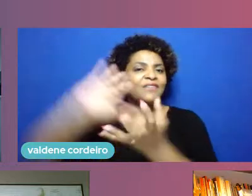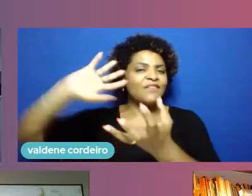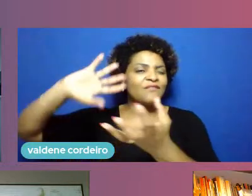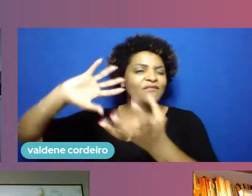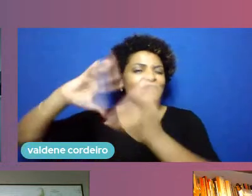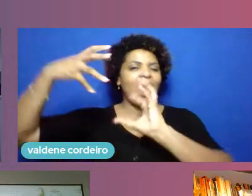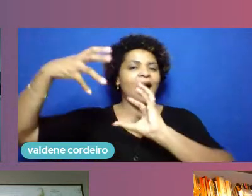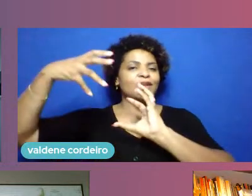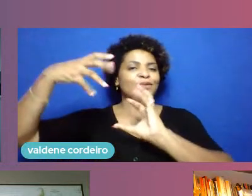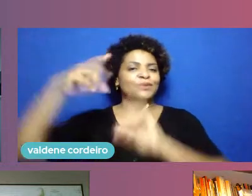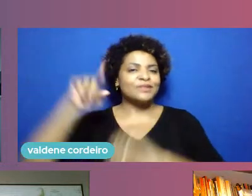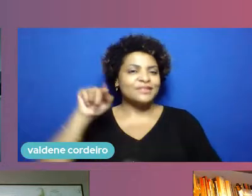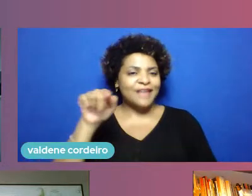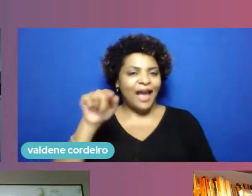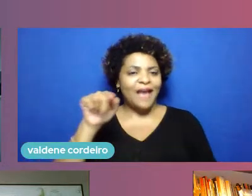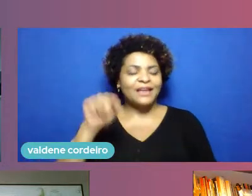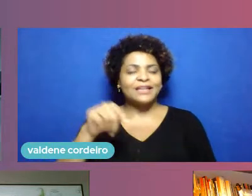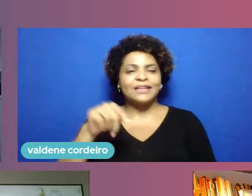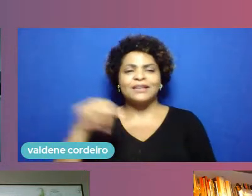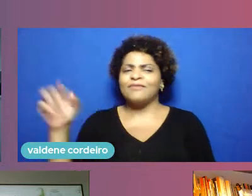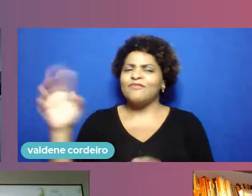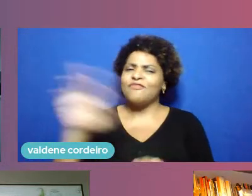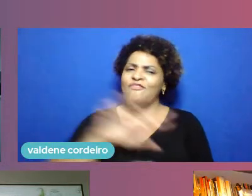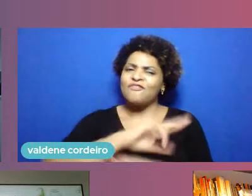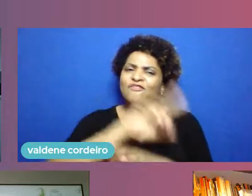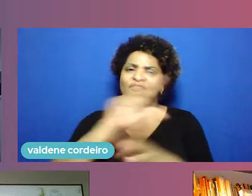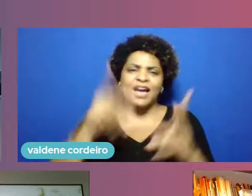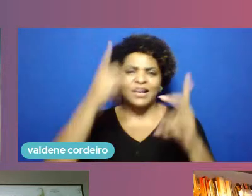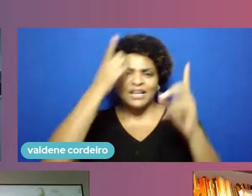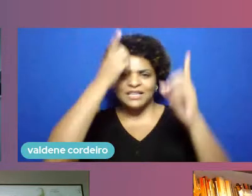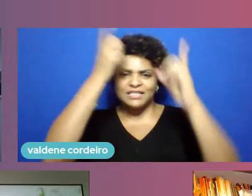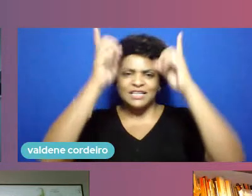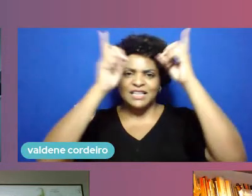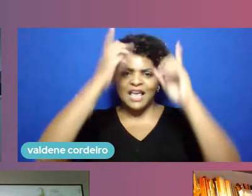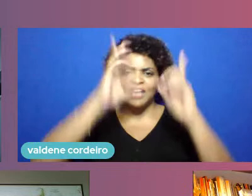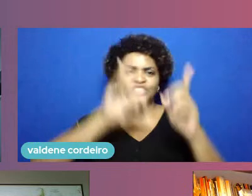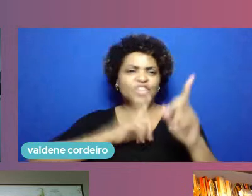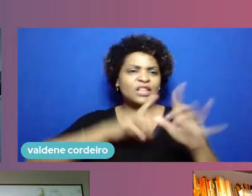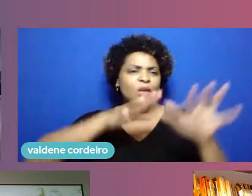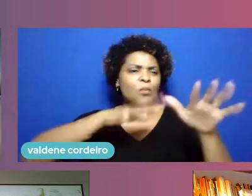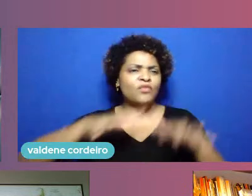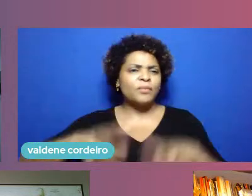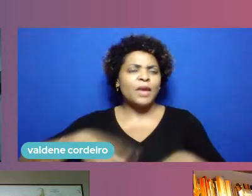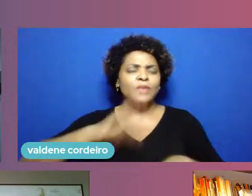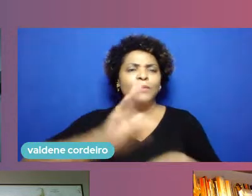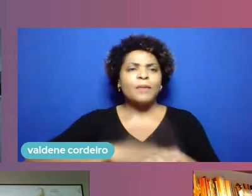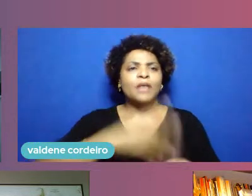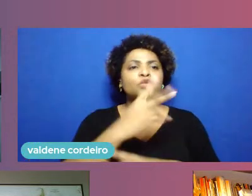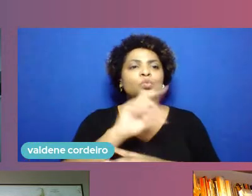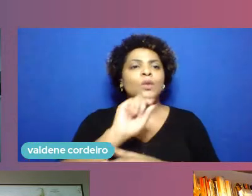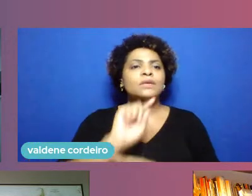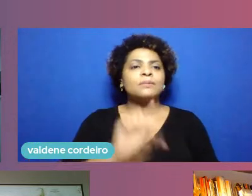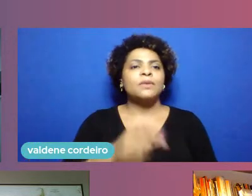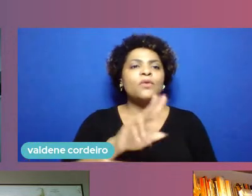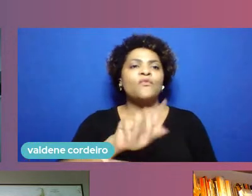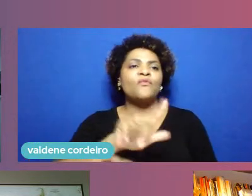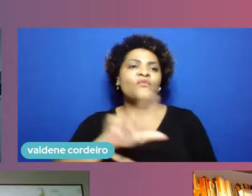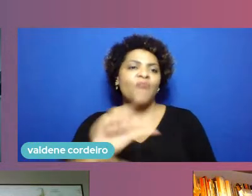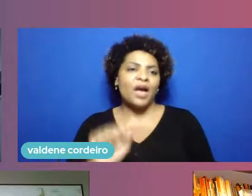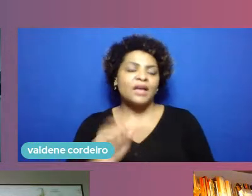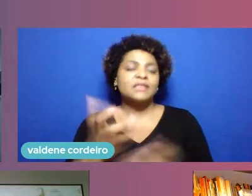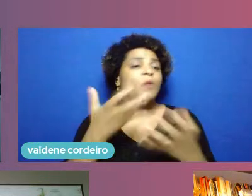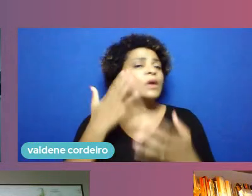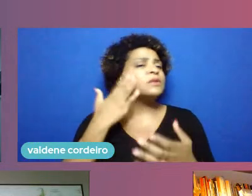digital já é um movimento muito forte mais de duas mil vagas mas queria escutar como é que você incentiva quem está do outro lado